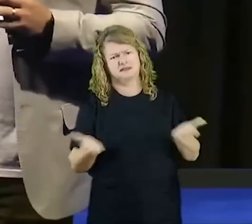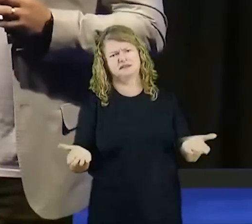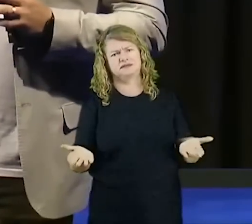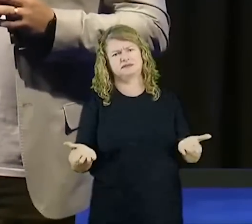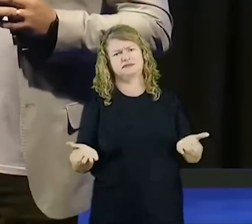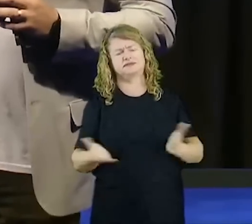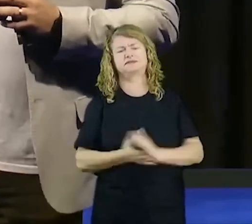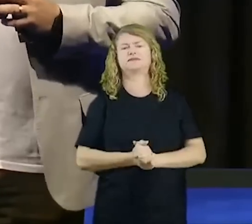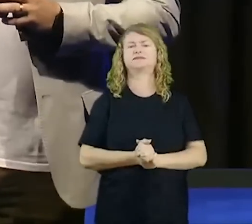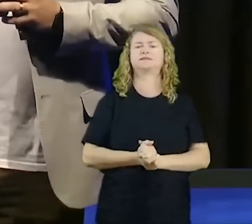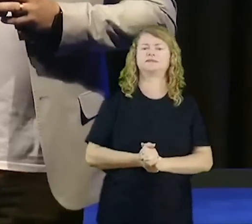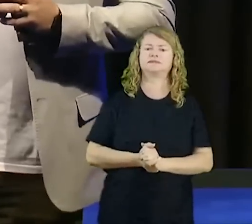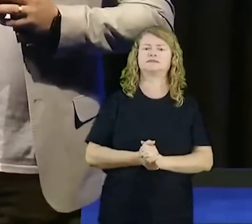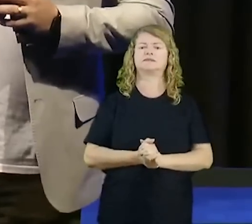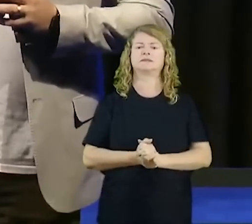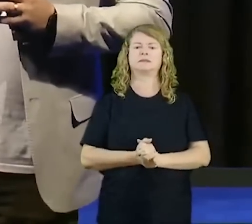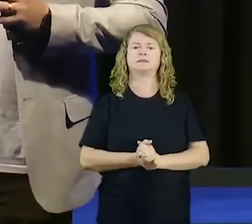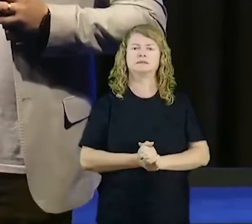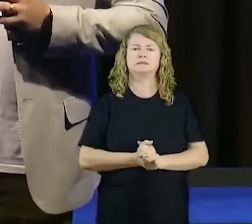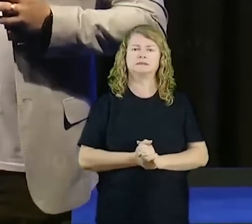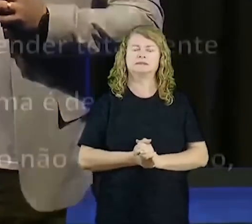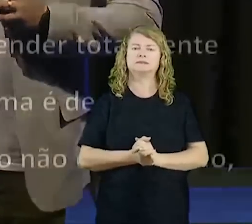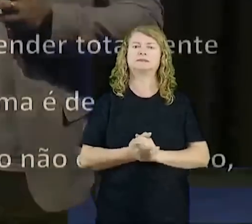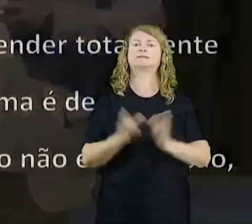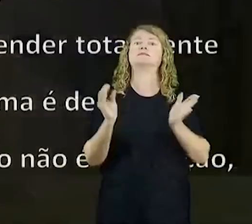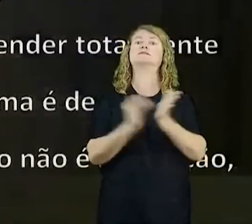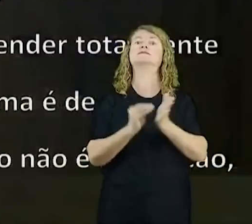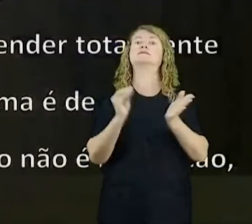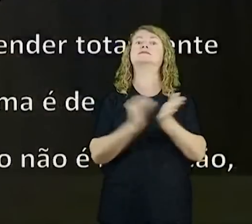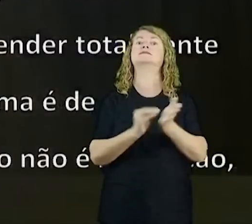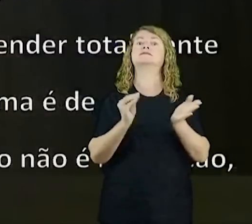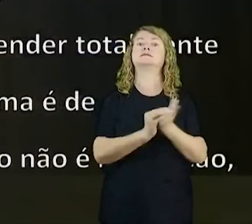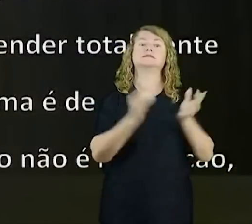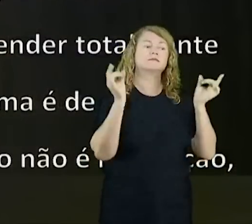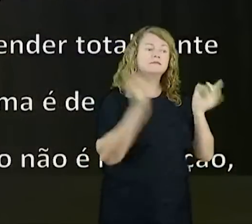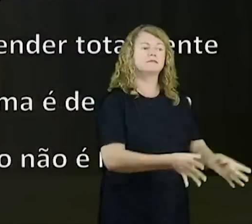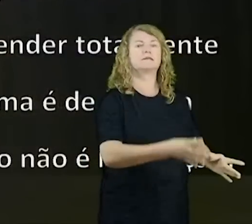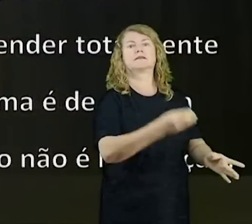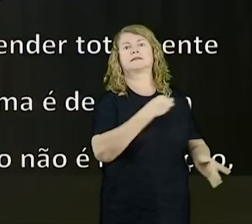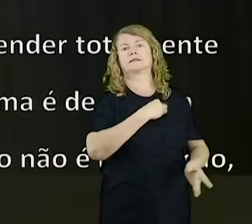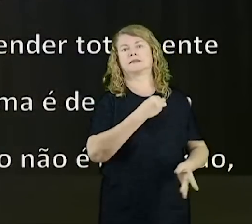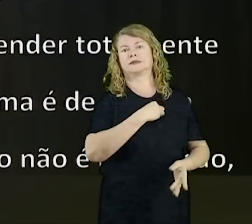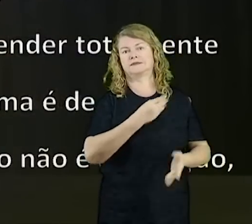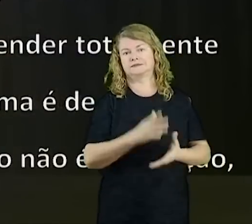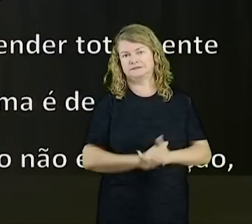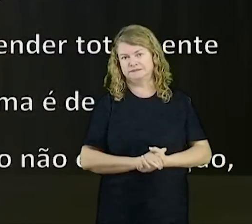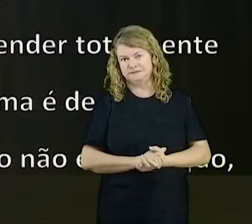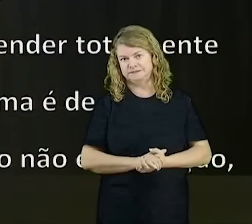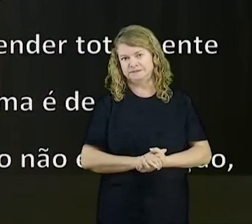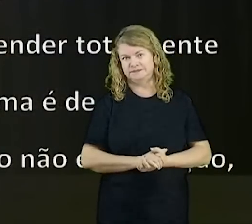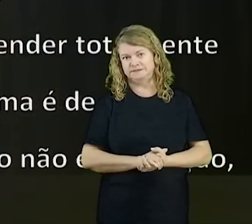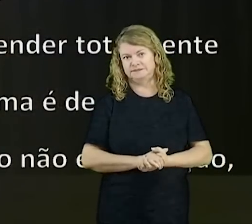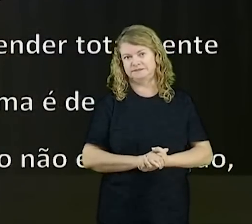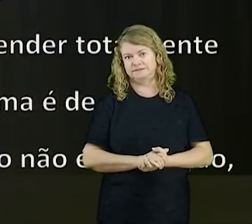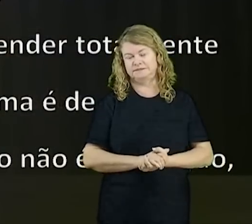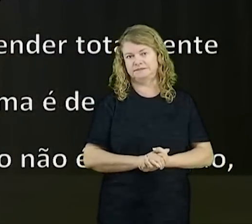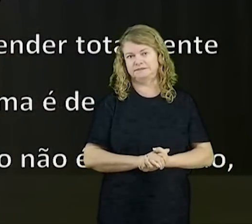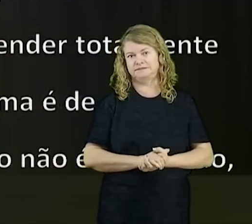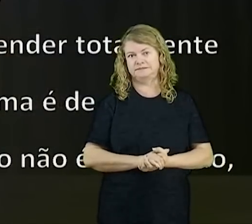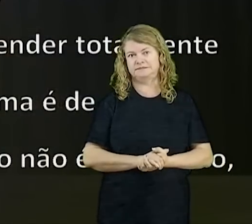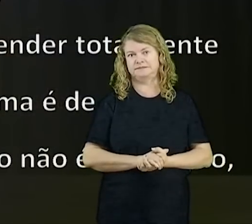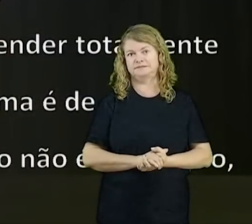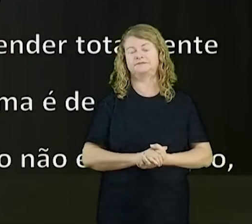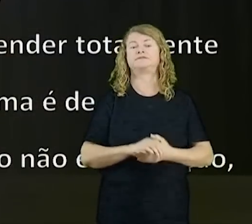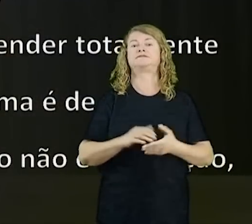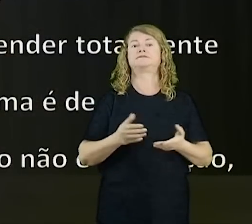falta de se depender, desprender totalmente da iniquidade, quando o problema é de origem natural, orgânica, não é demônio não, querido, isso não é